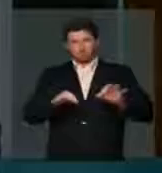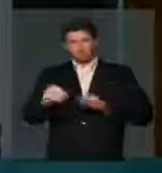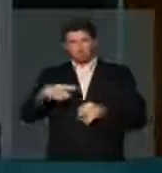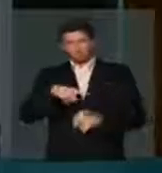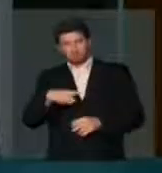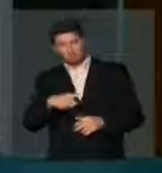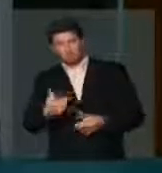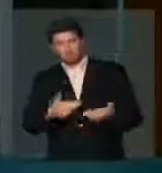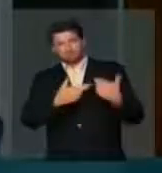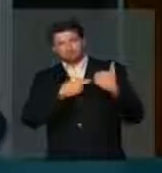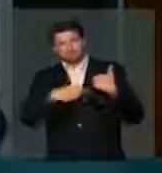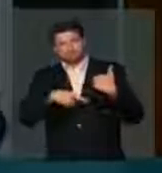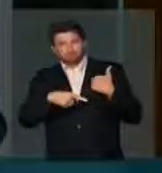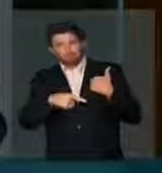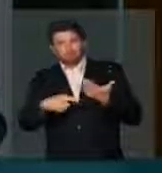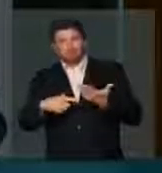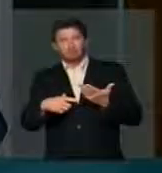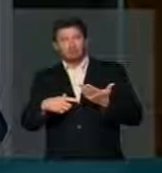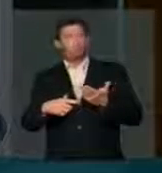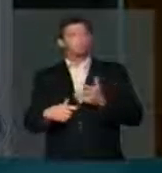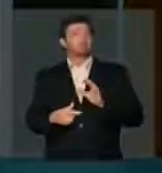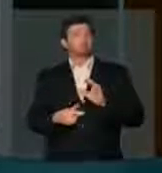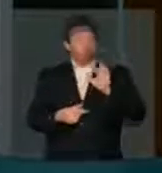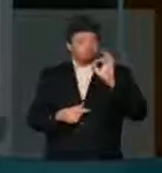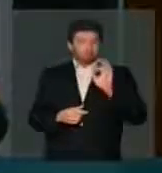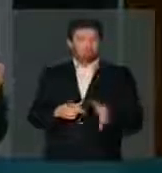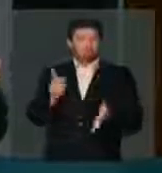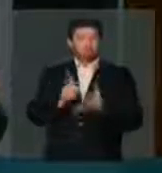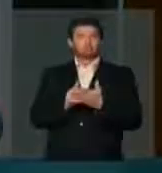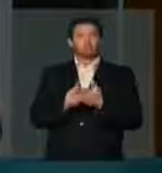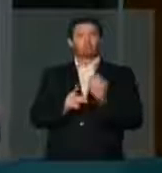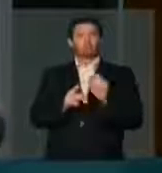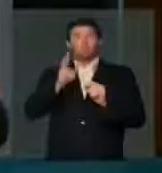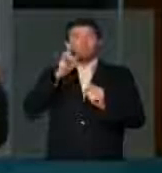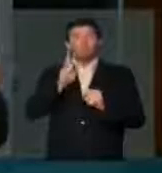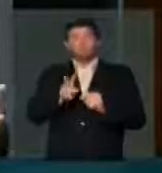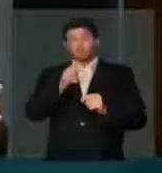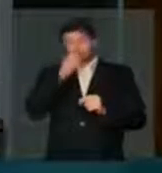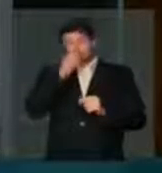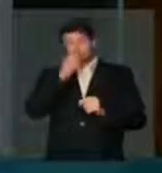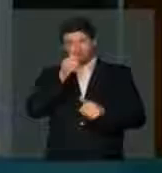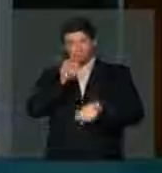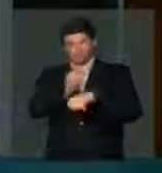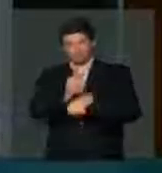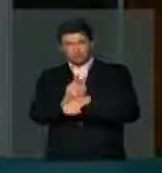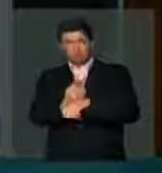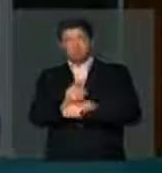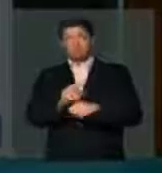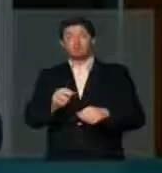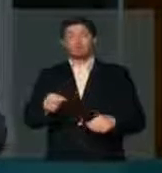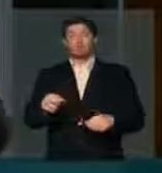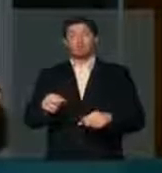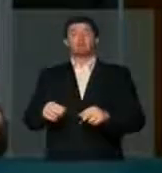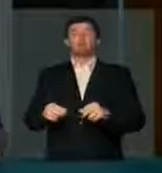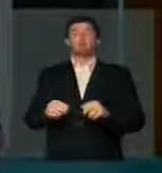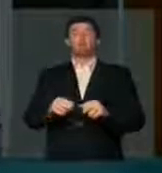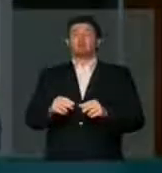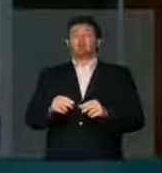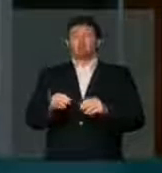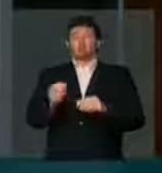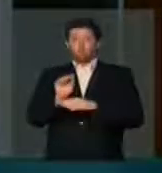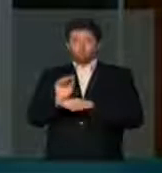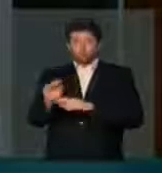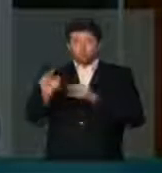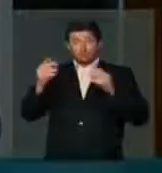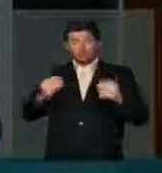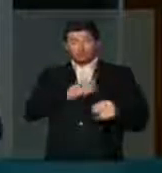vocês são os responsáveis, realmente, por olhar, vigiar e resguardar as vidas